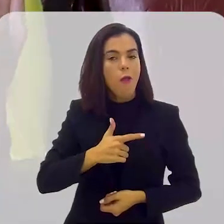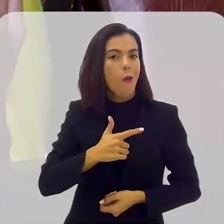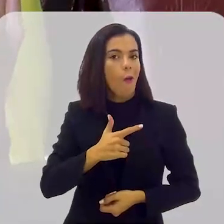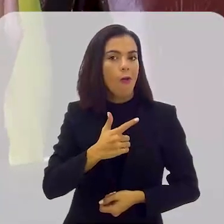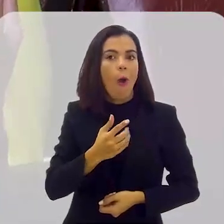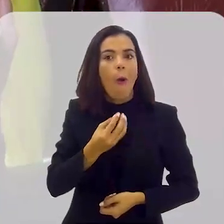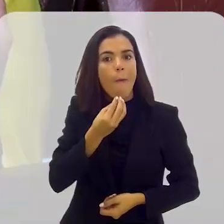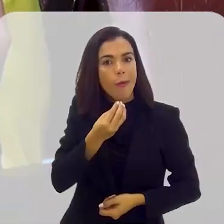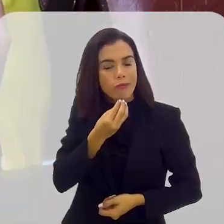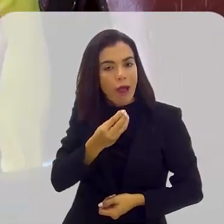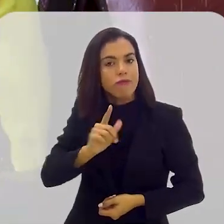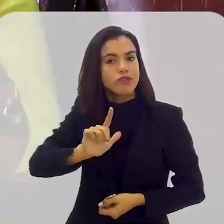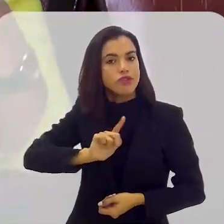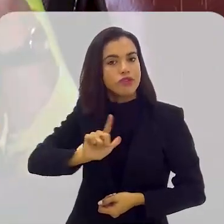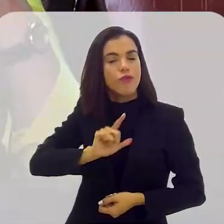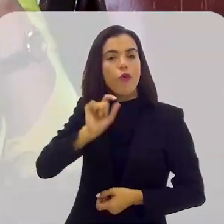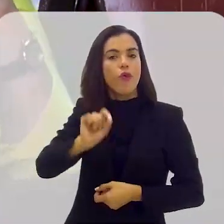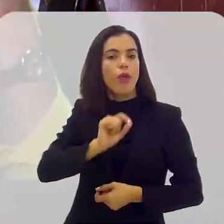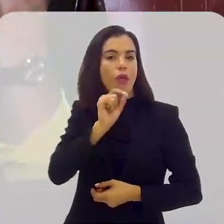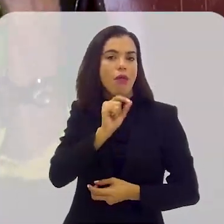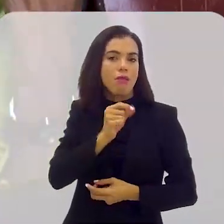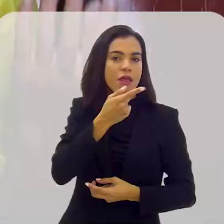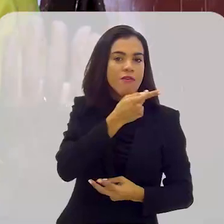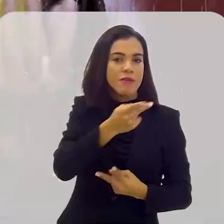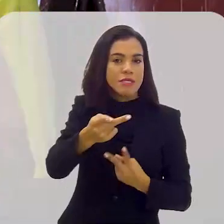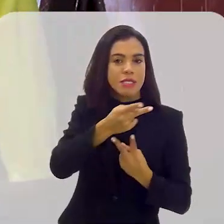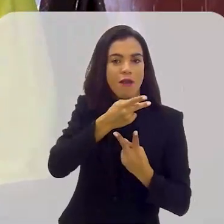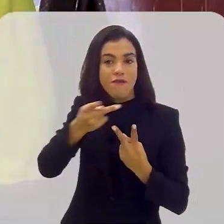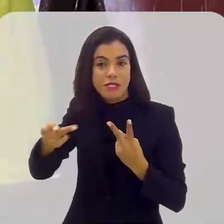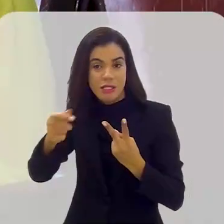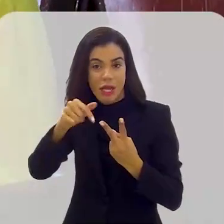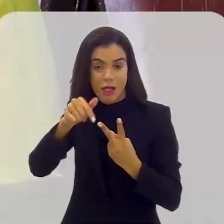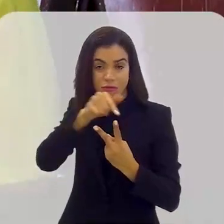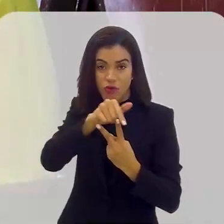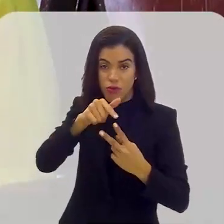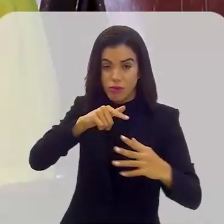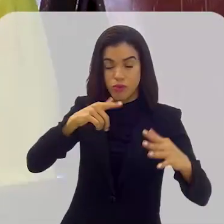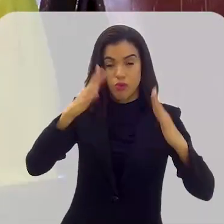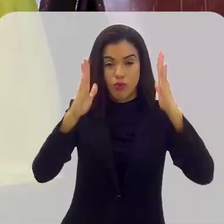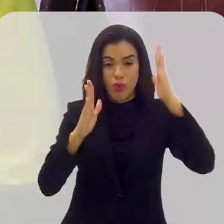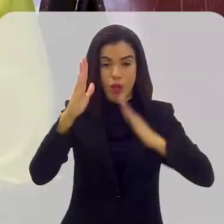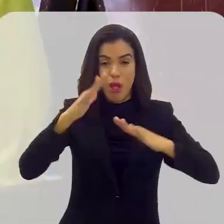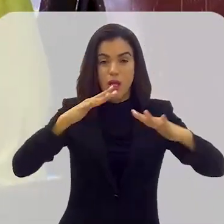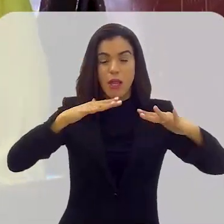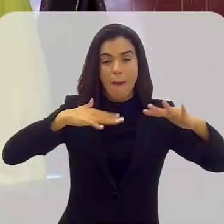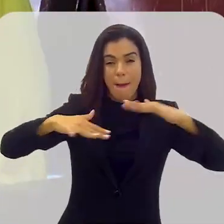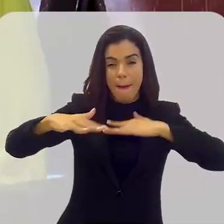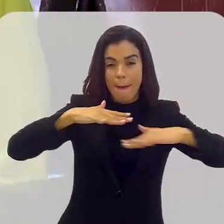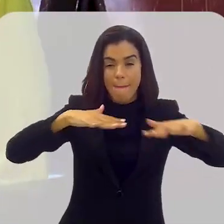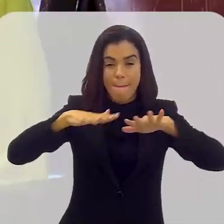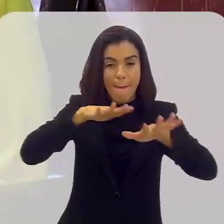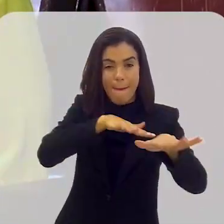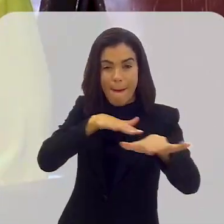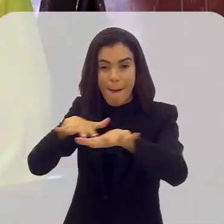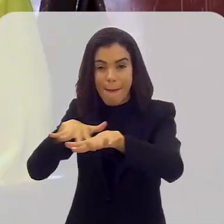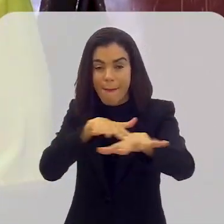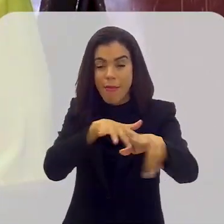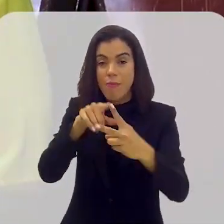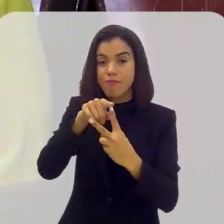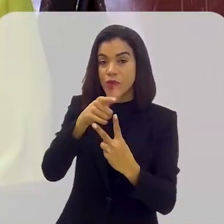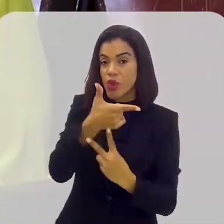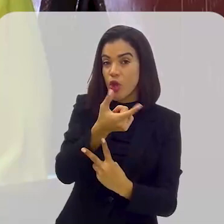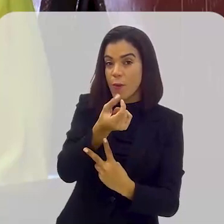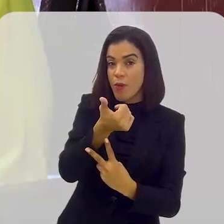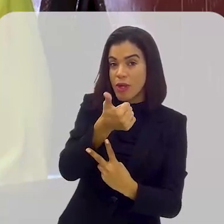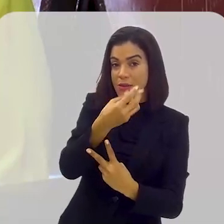a oportunidade de estar em dois polos diferentes diante das manifestações. Nas manifestações de 2013,